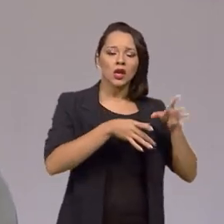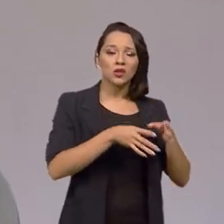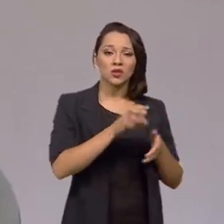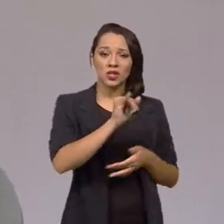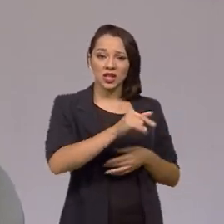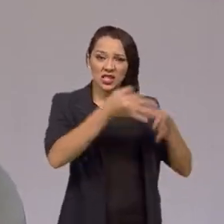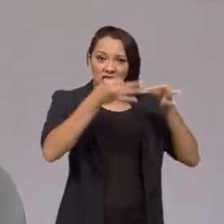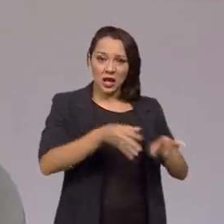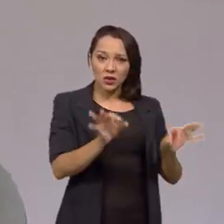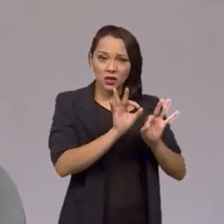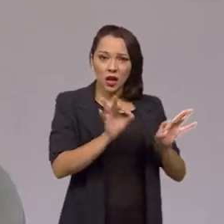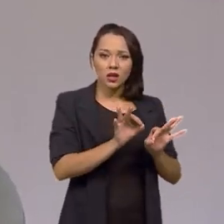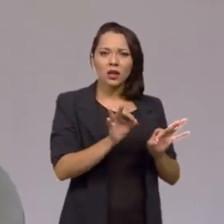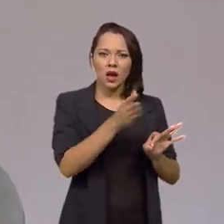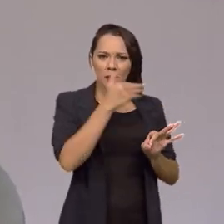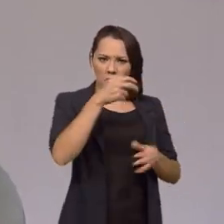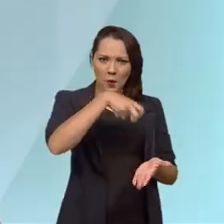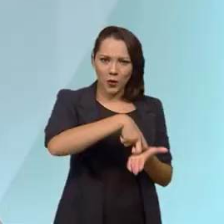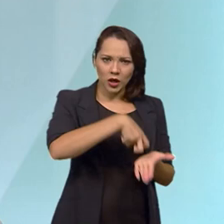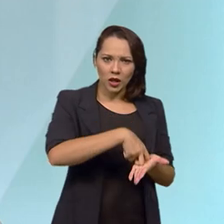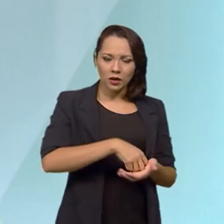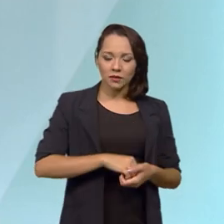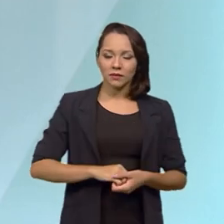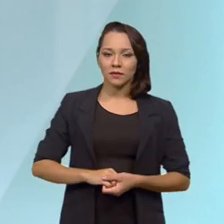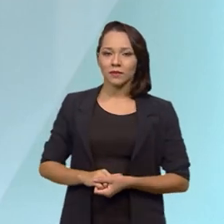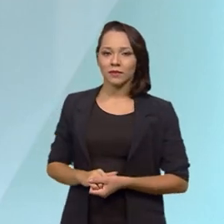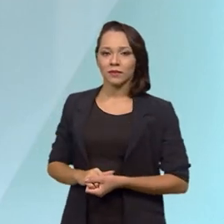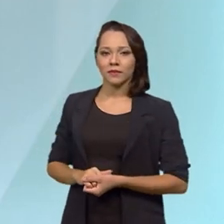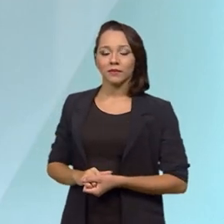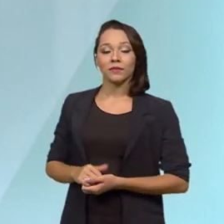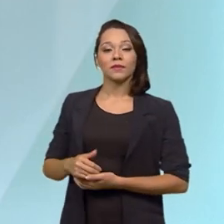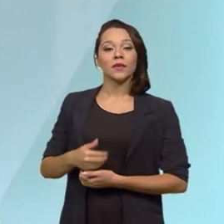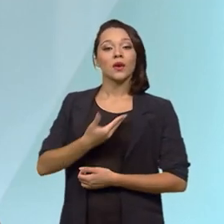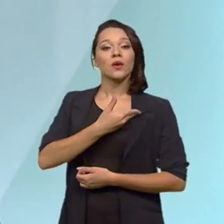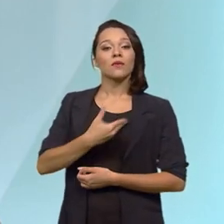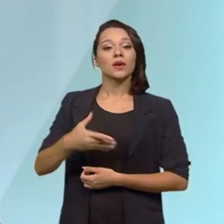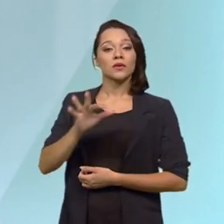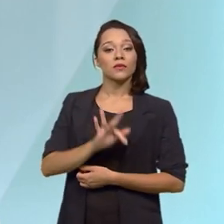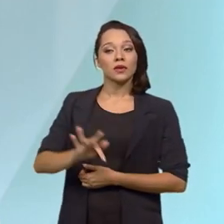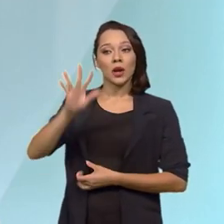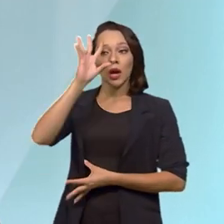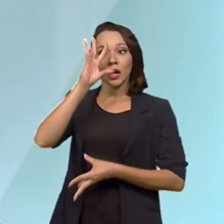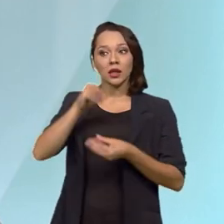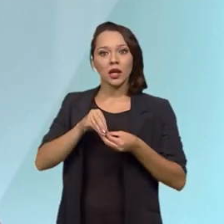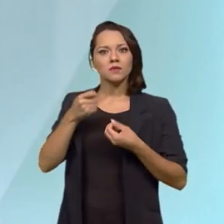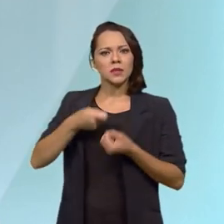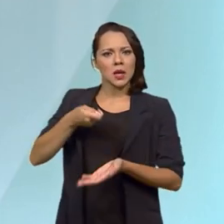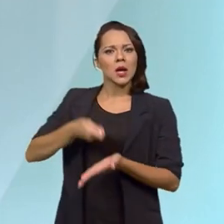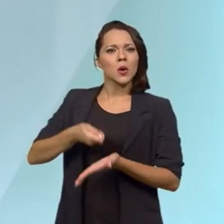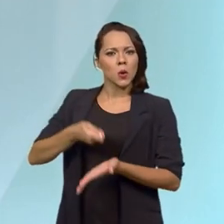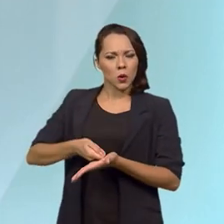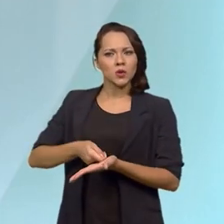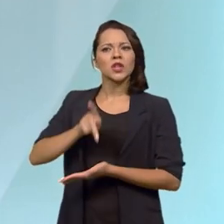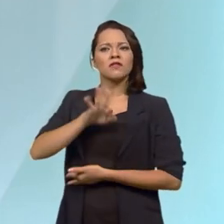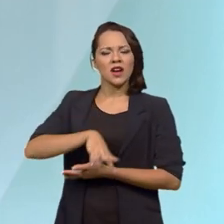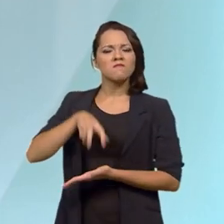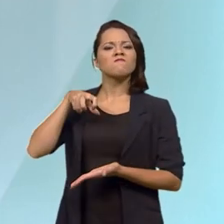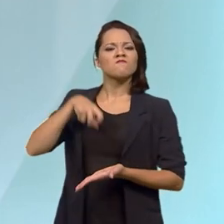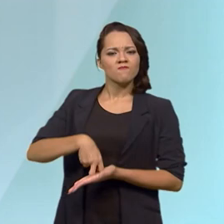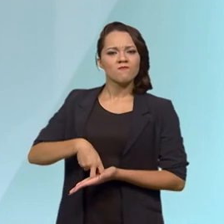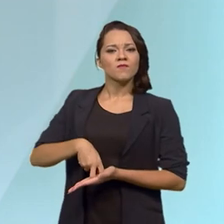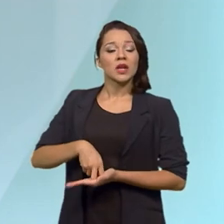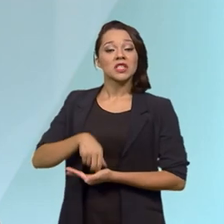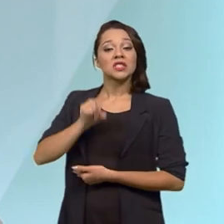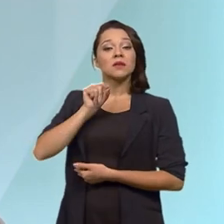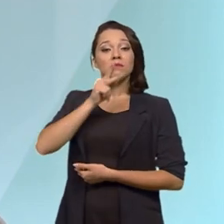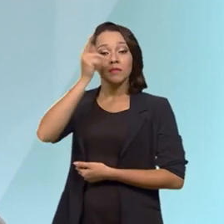uma atitude correta, a melhor forma é punir? O governo federal entende e tem que ser rigoroso e será rigoroso na punição